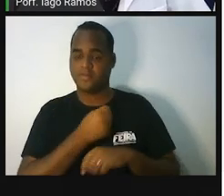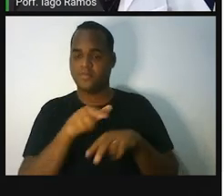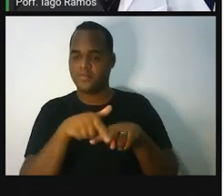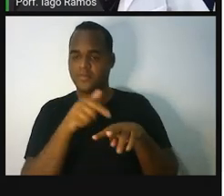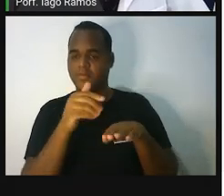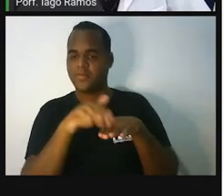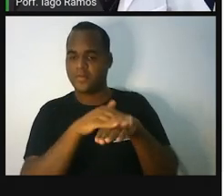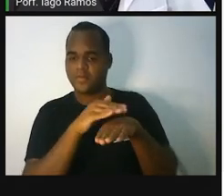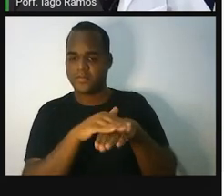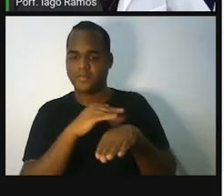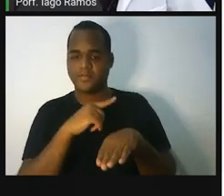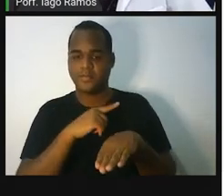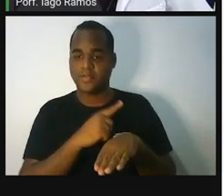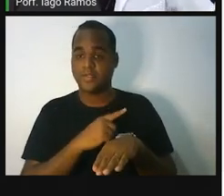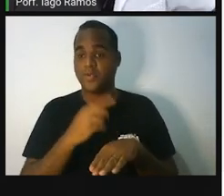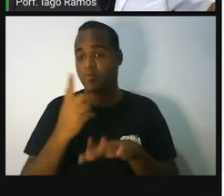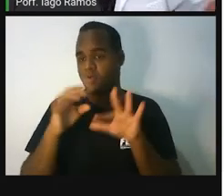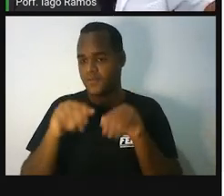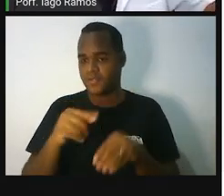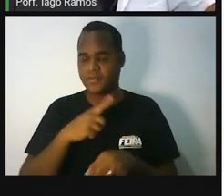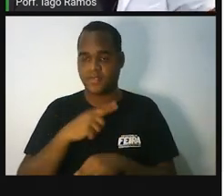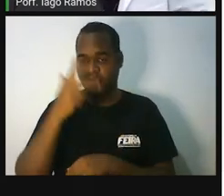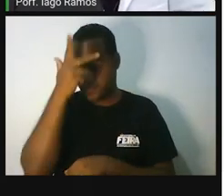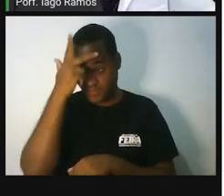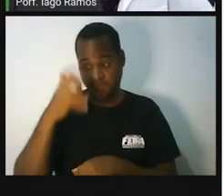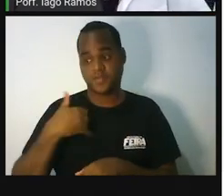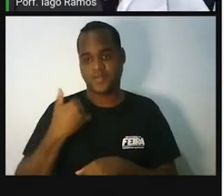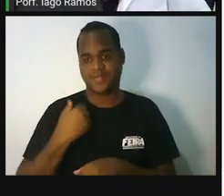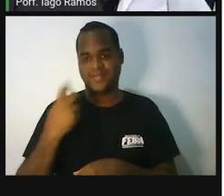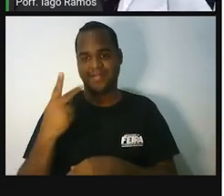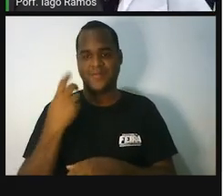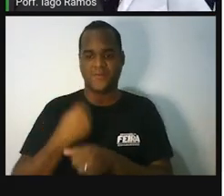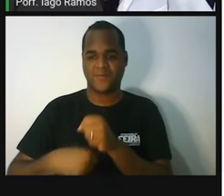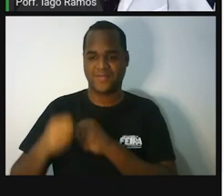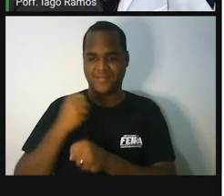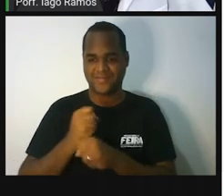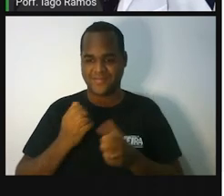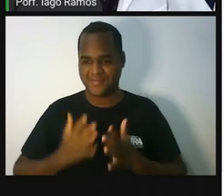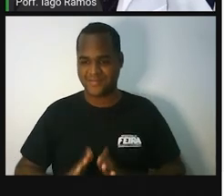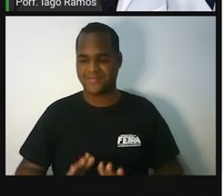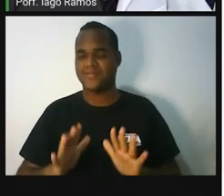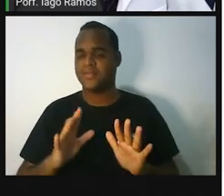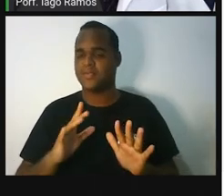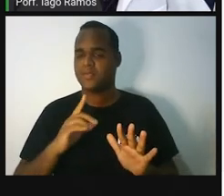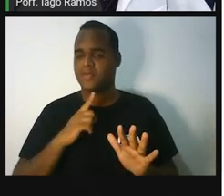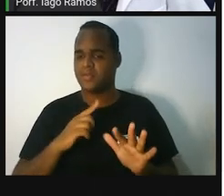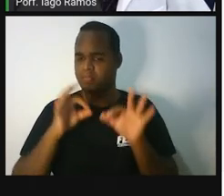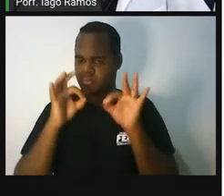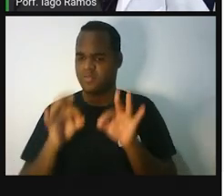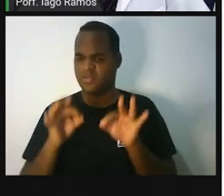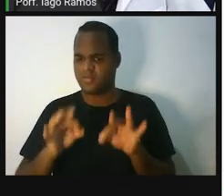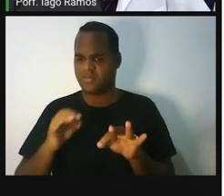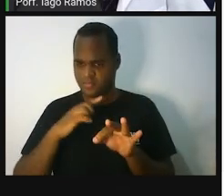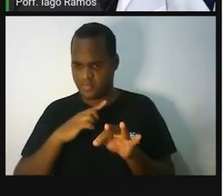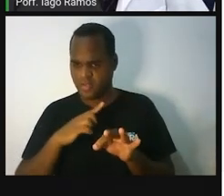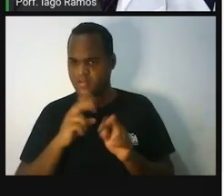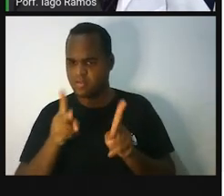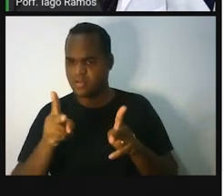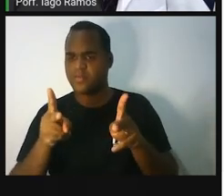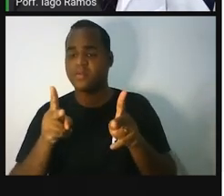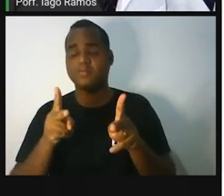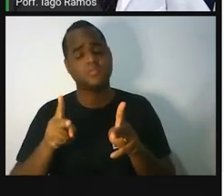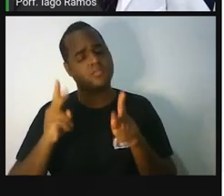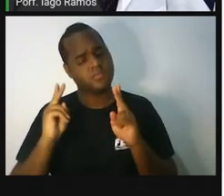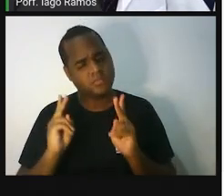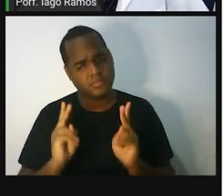E os dois últimos. É a idade da pessoa. Naquele ano. Certo? Professor. Isso dá certo. Sempre.